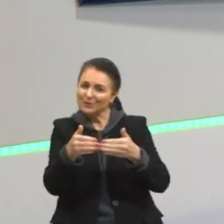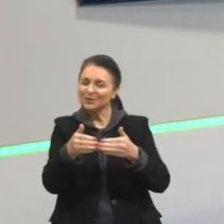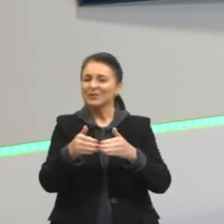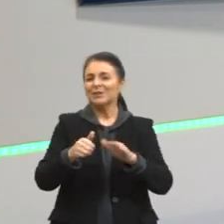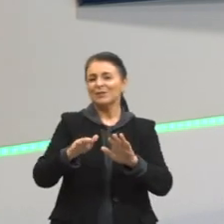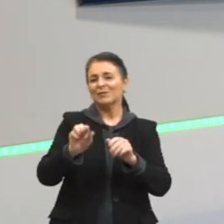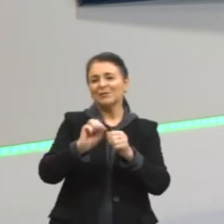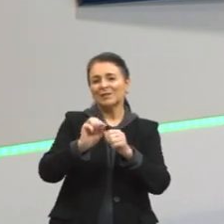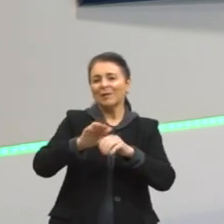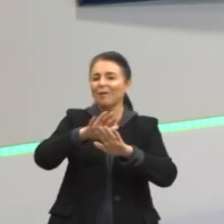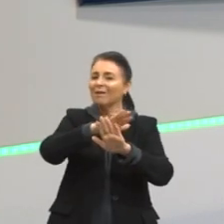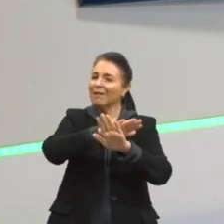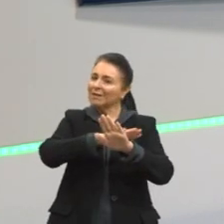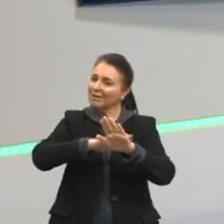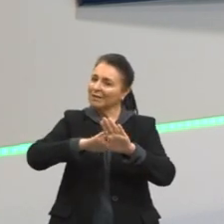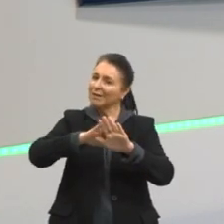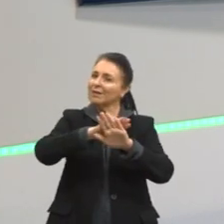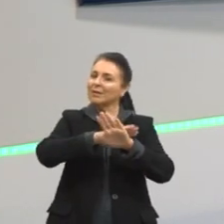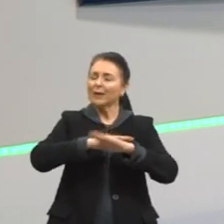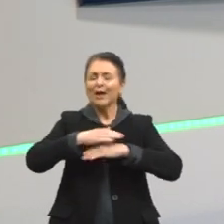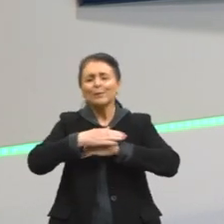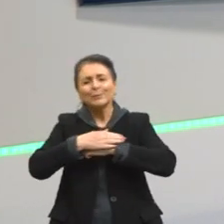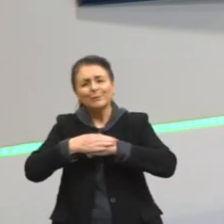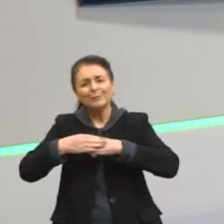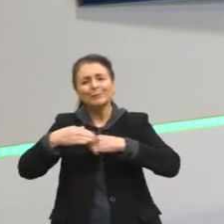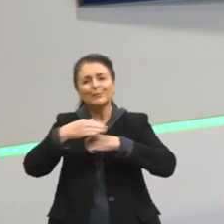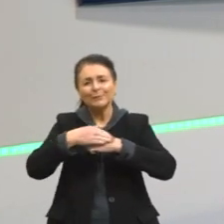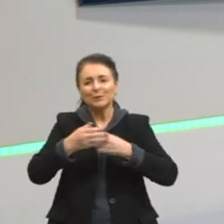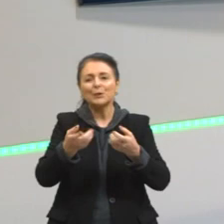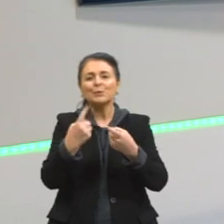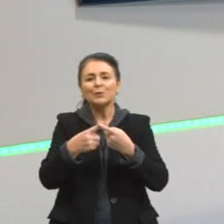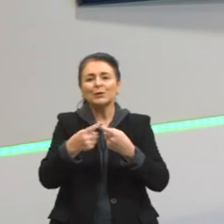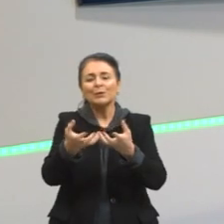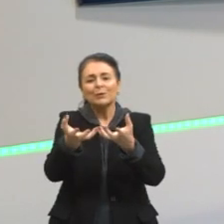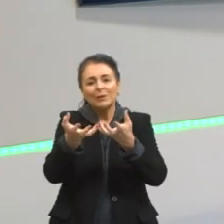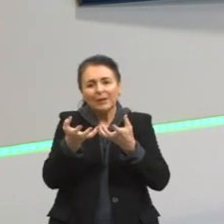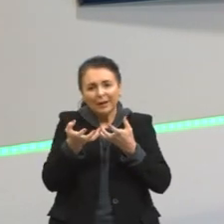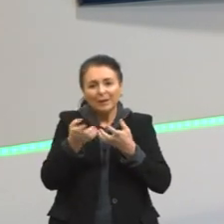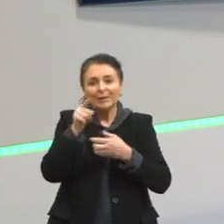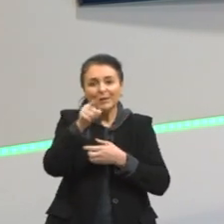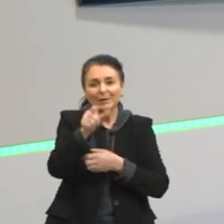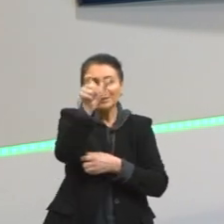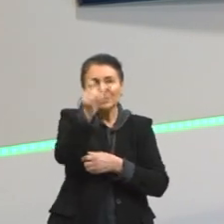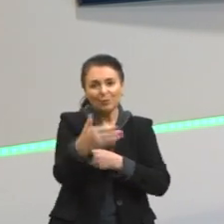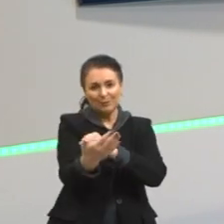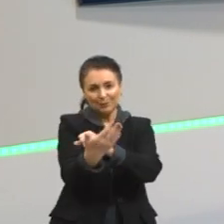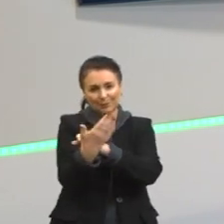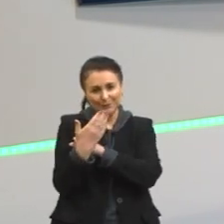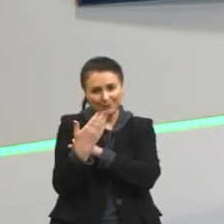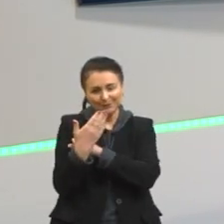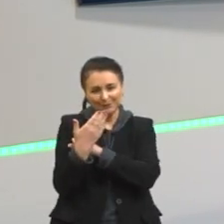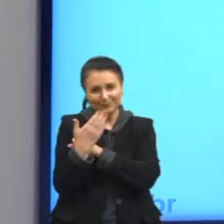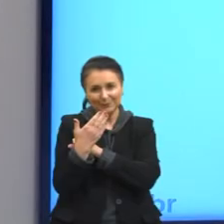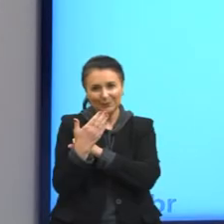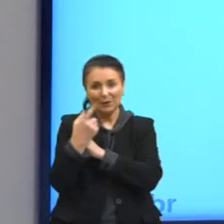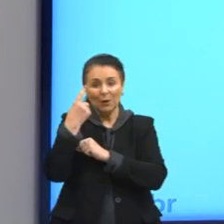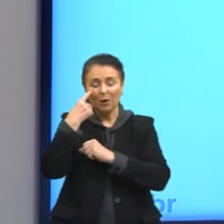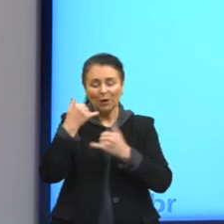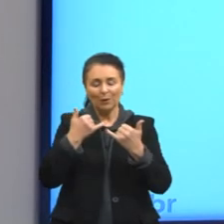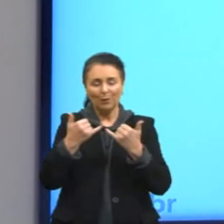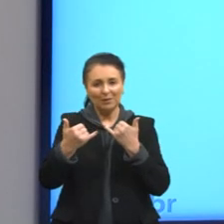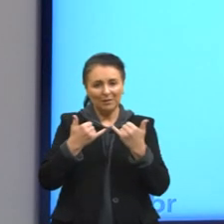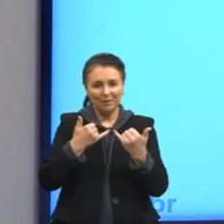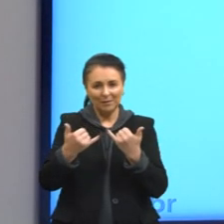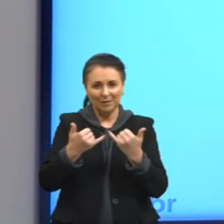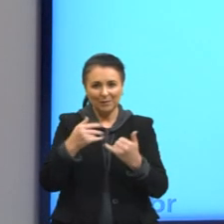mesmo processo de atenuar para receber um retorno da pessoa. Olhem ali o exemplo.